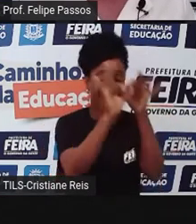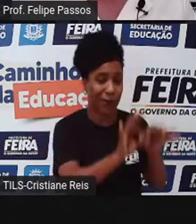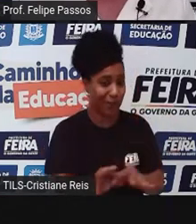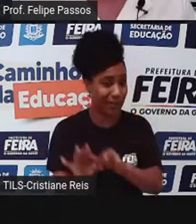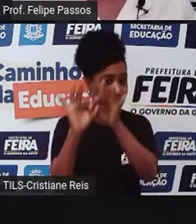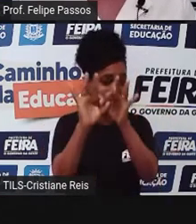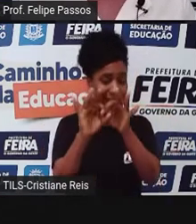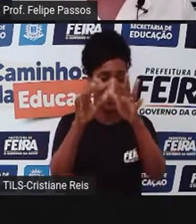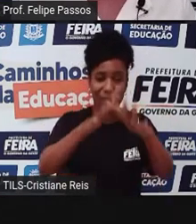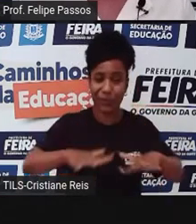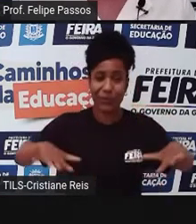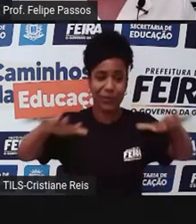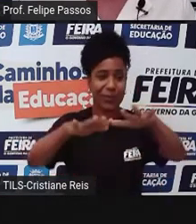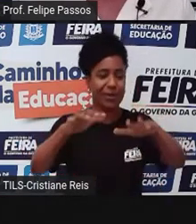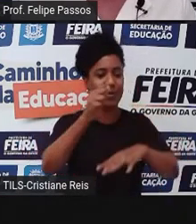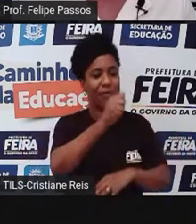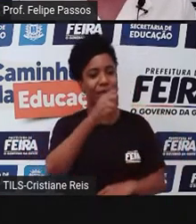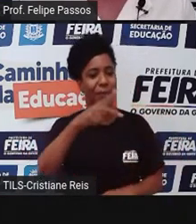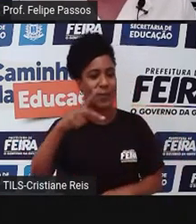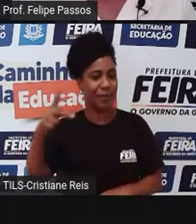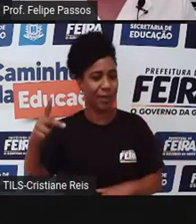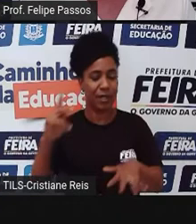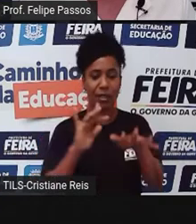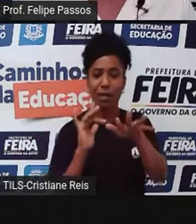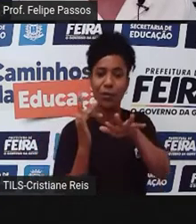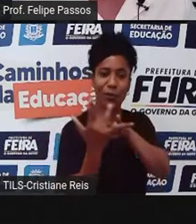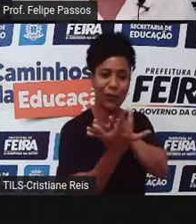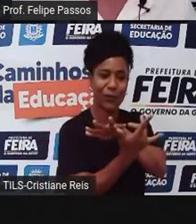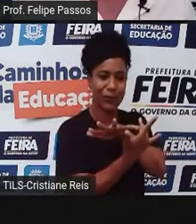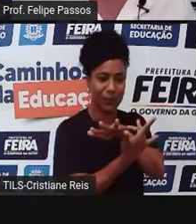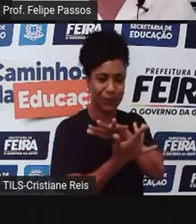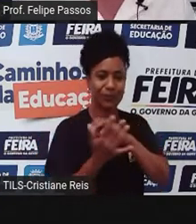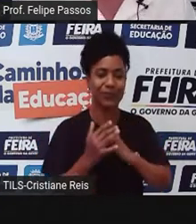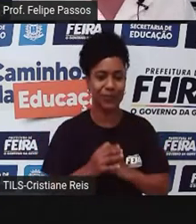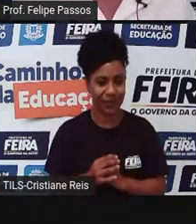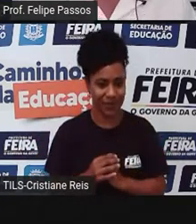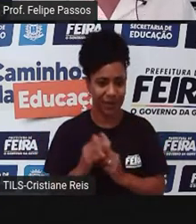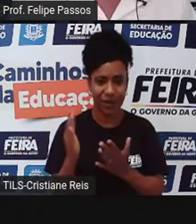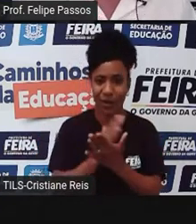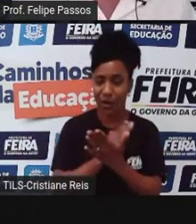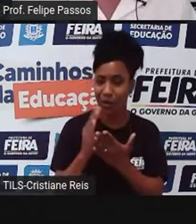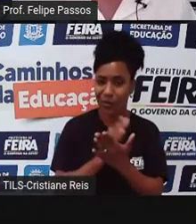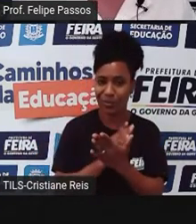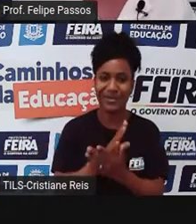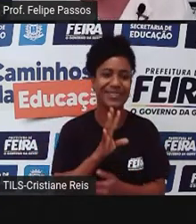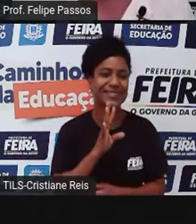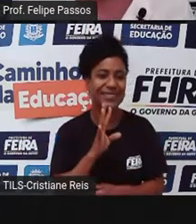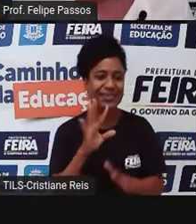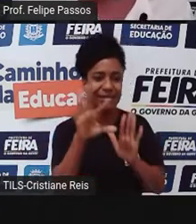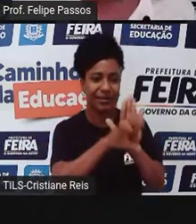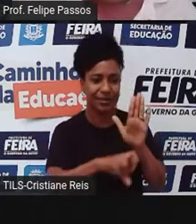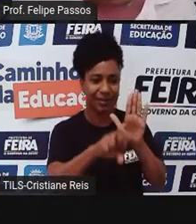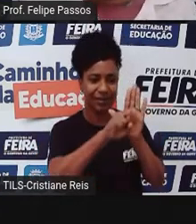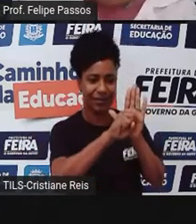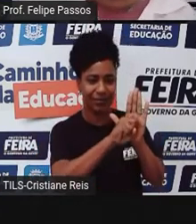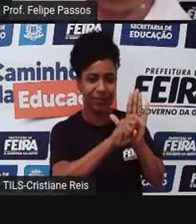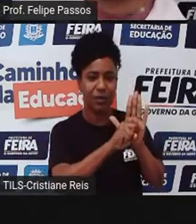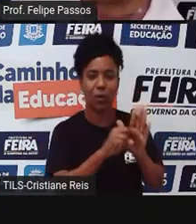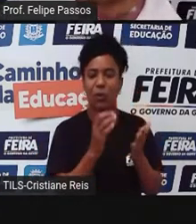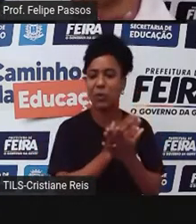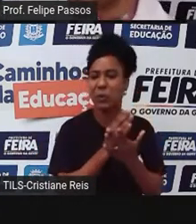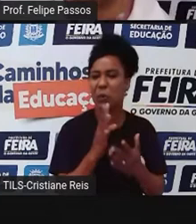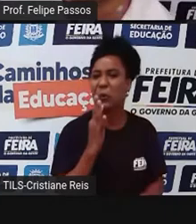espaços, que são as chamadas redes sociais. Alguns desses símbolos aqui que vocês estão vendo, vocês podem não